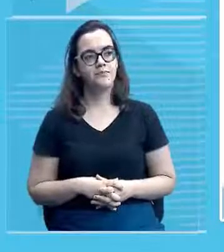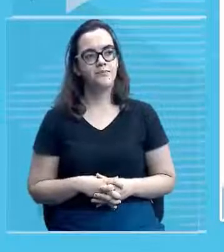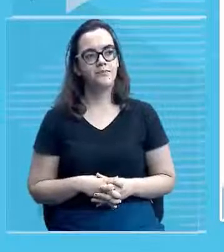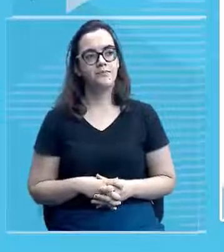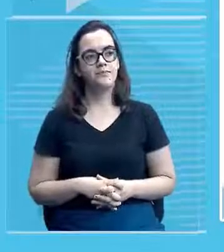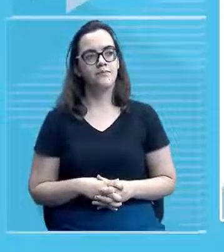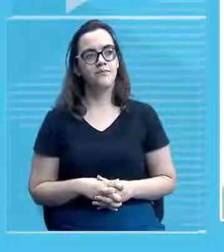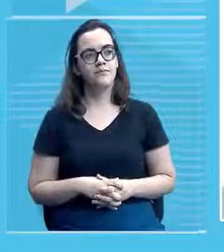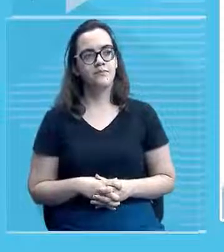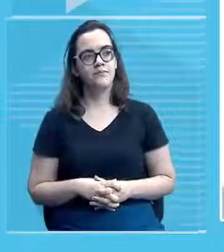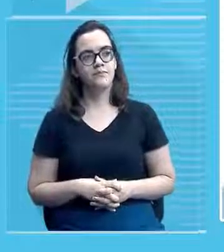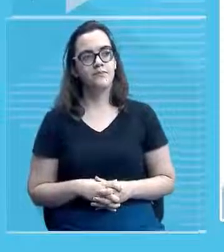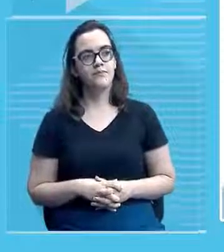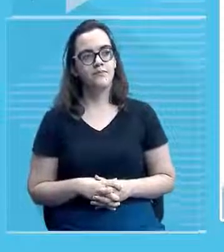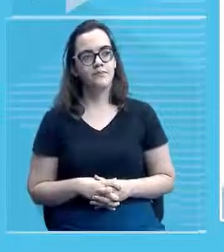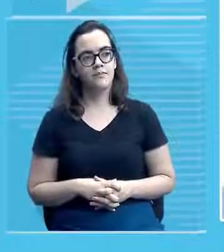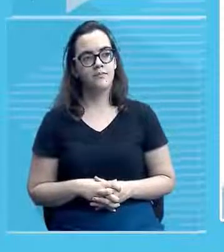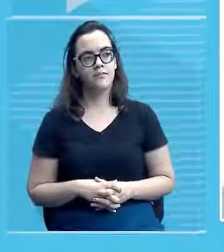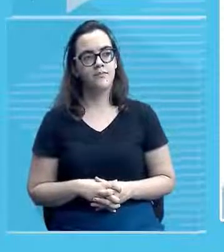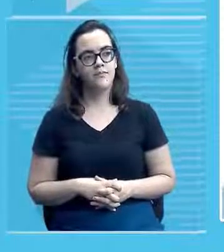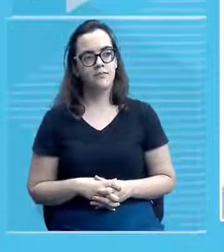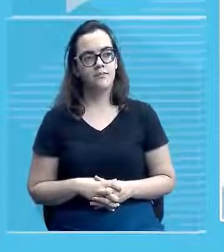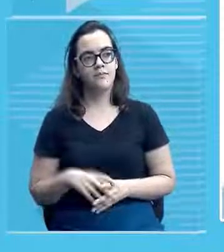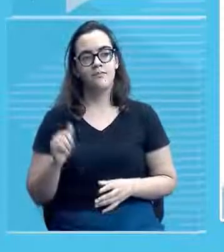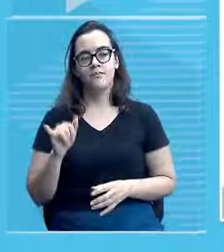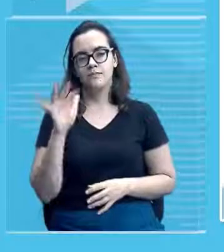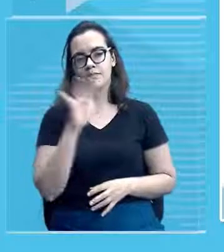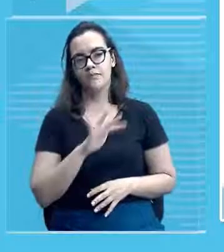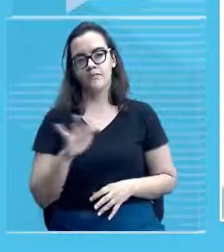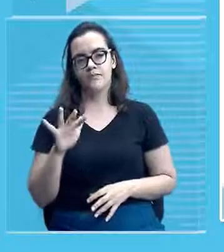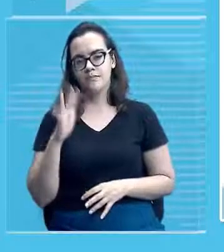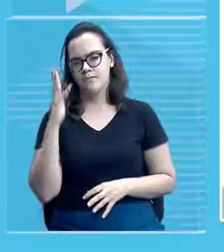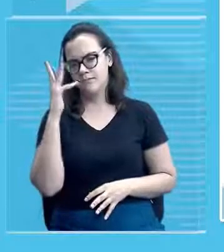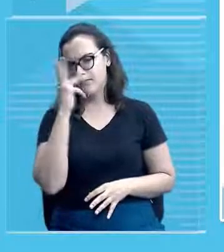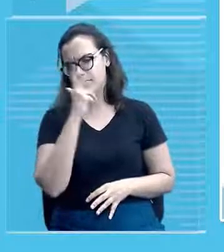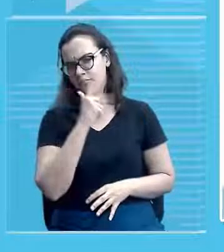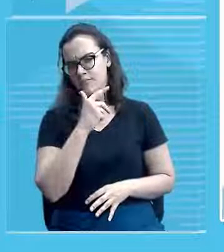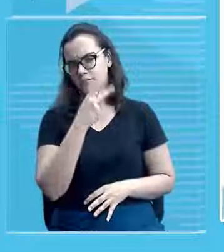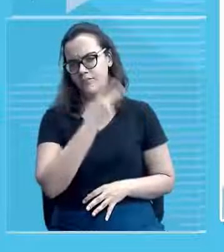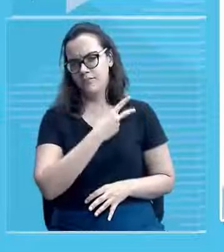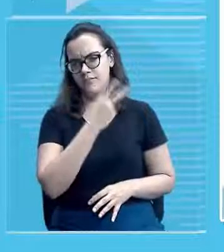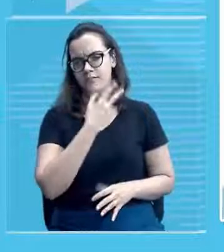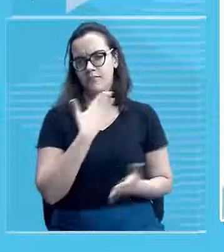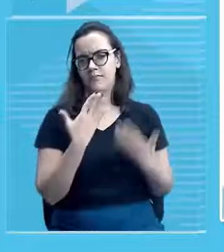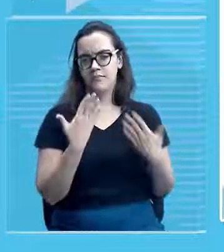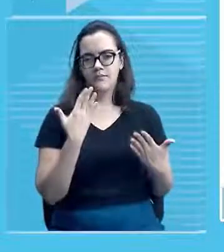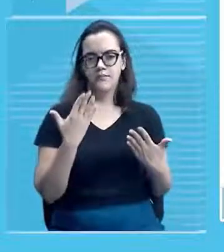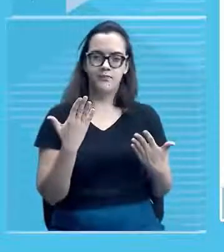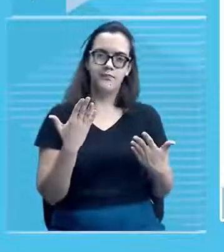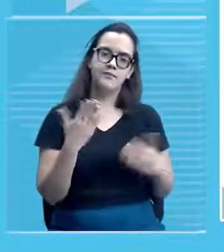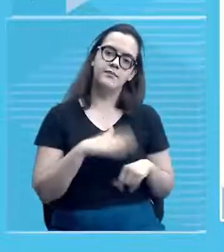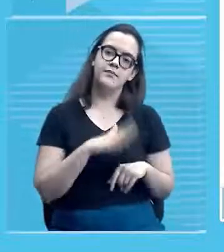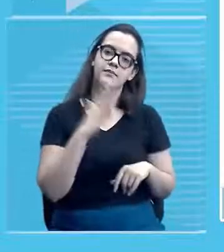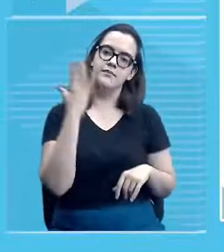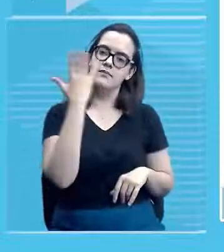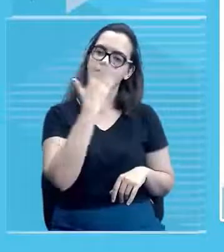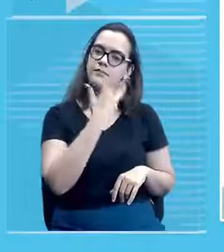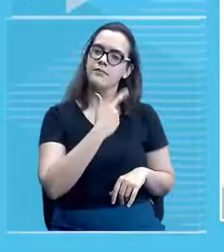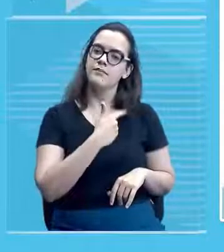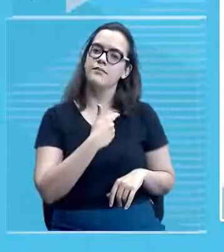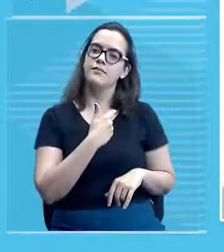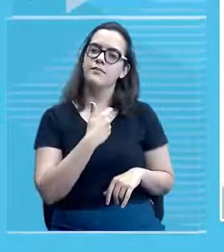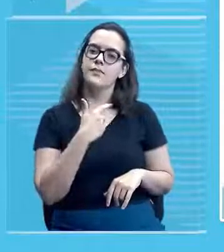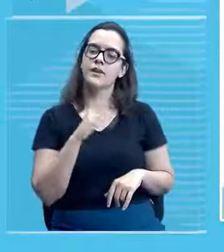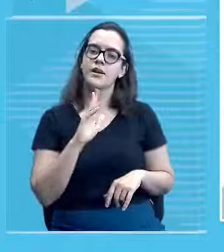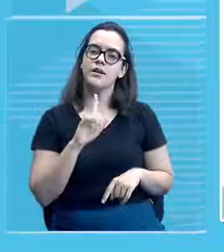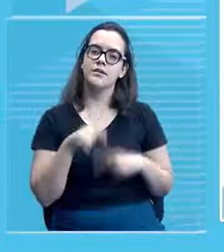observar à frente né? é após a sua restauração então o imóvel foi totalmente restaurado em 2015 e o